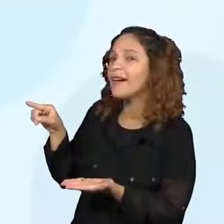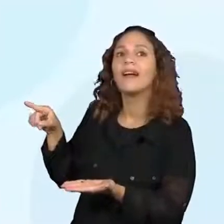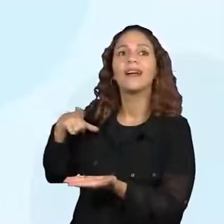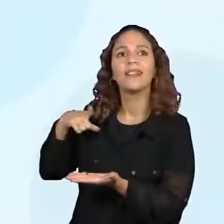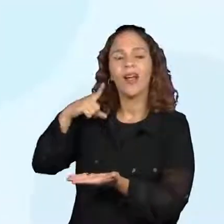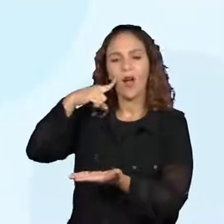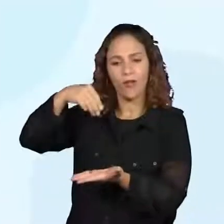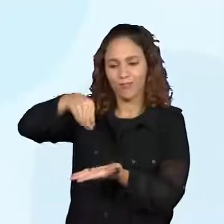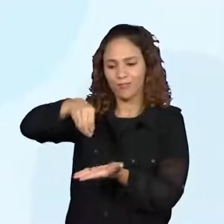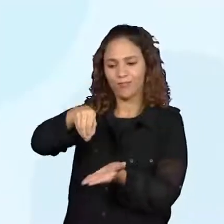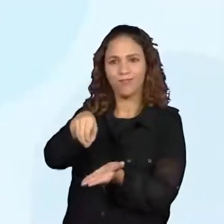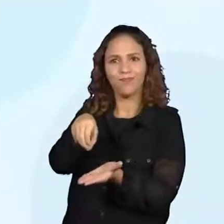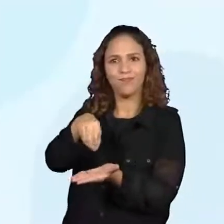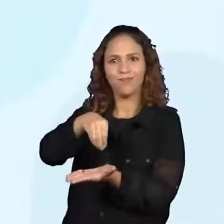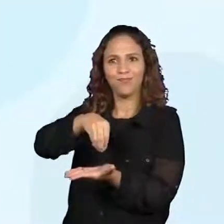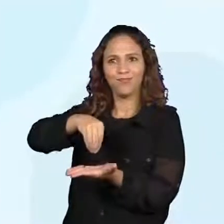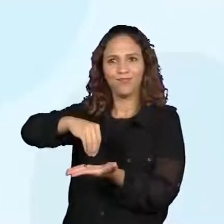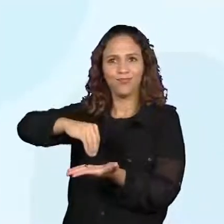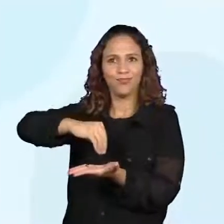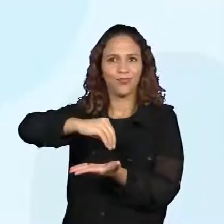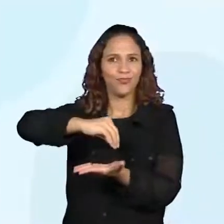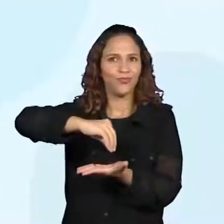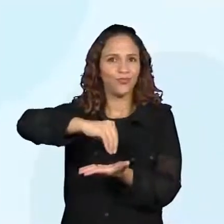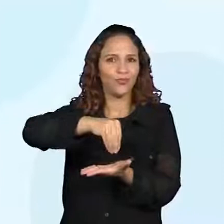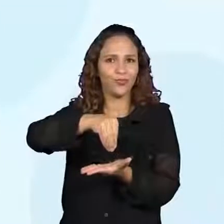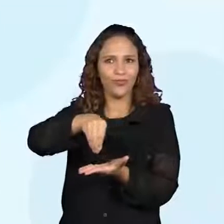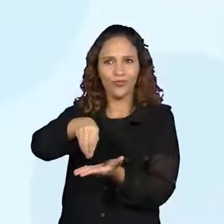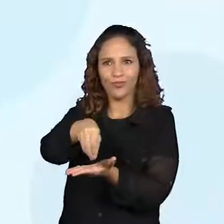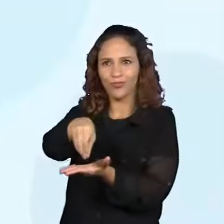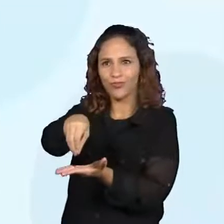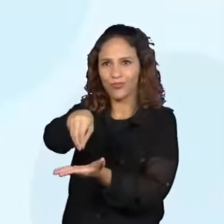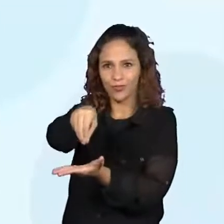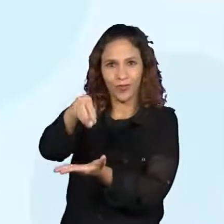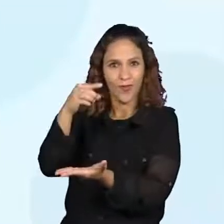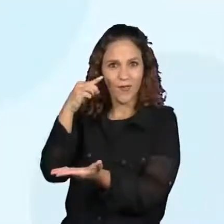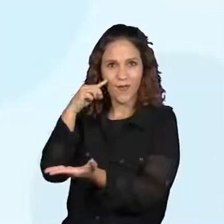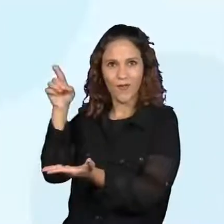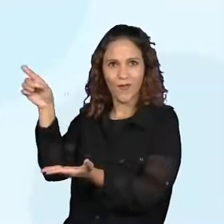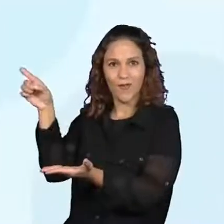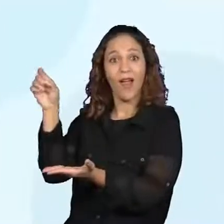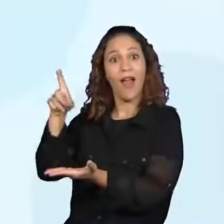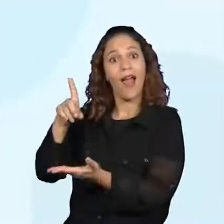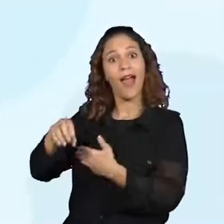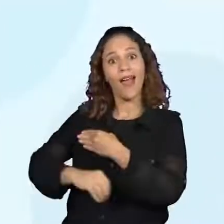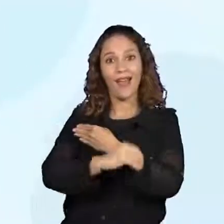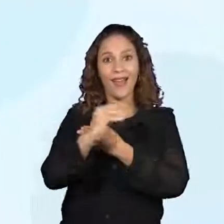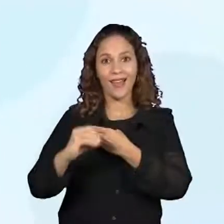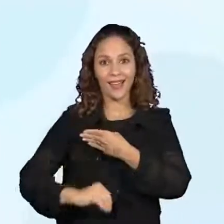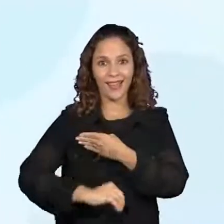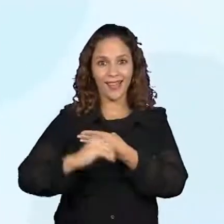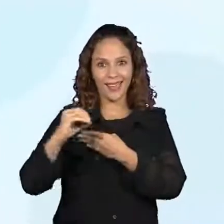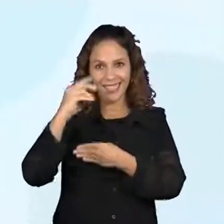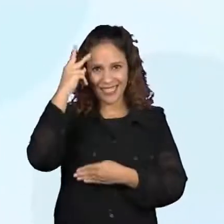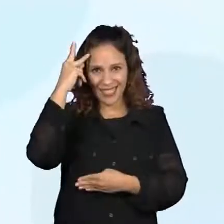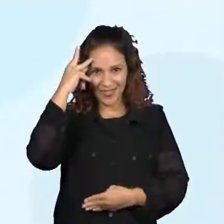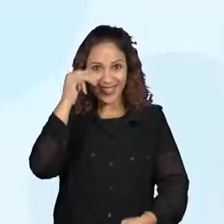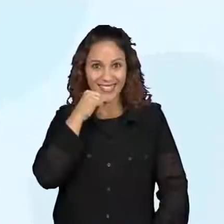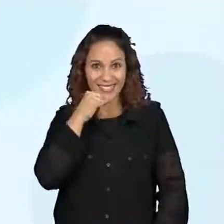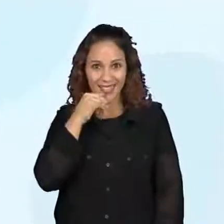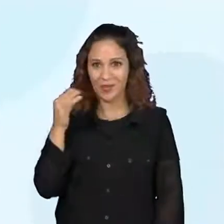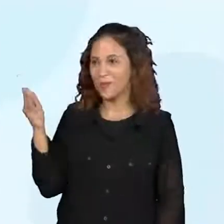marcação ali bem grande, demarcando ali onde fica o Centro de Mídia da Educação de São Paulo,